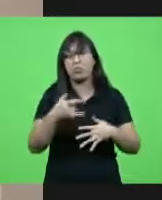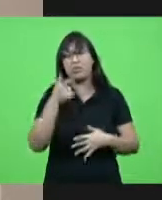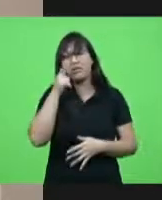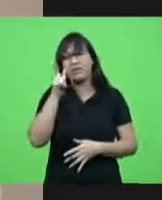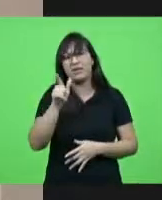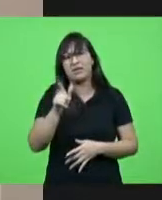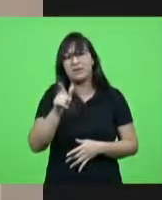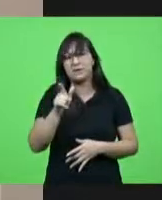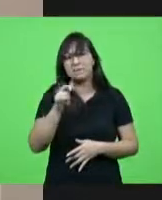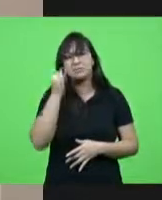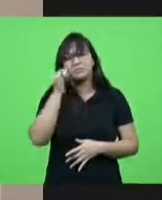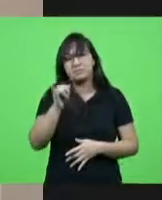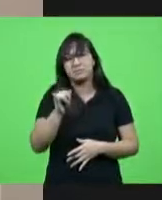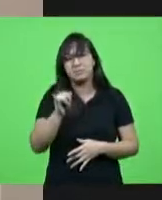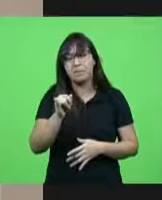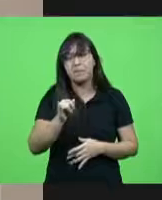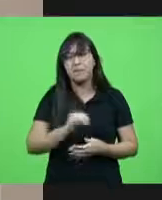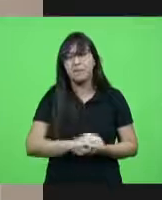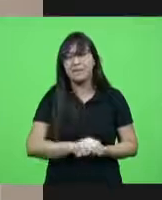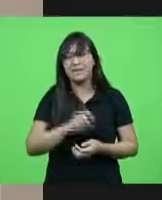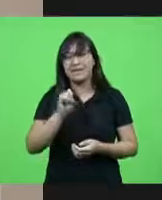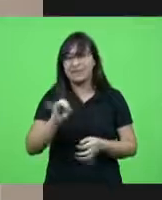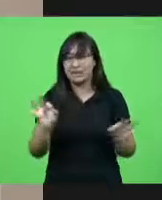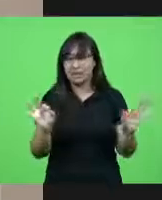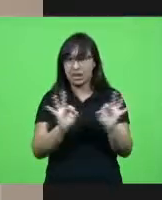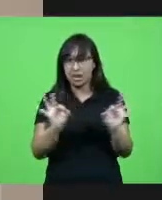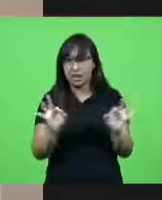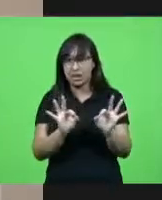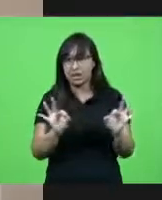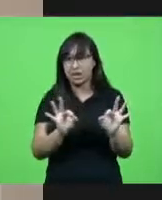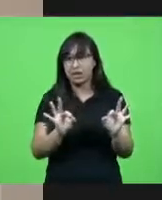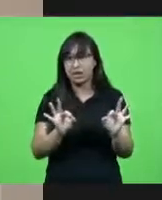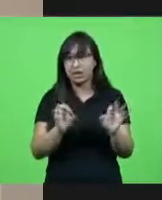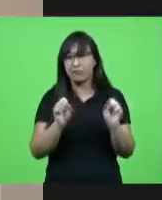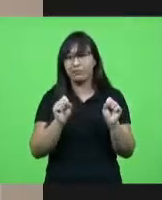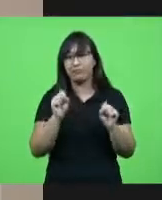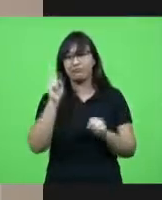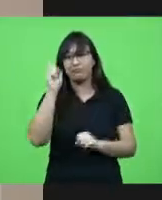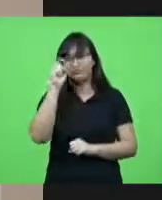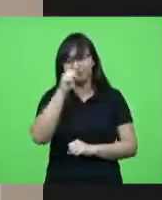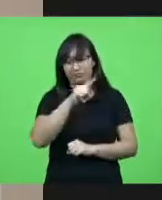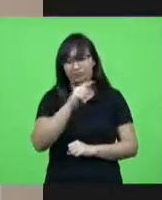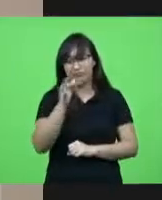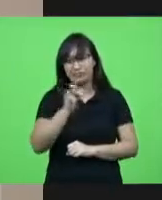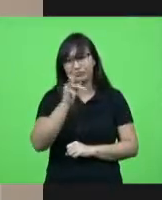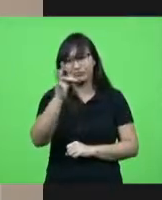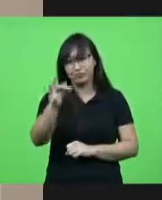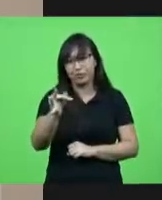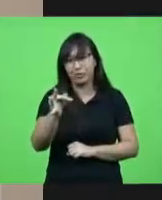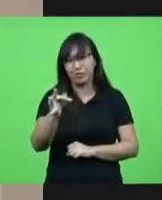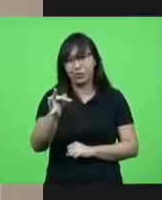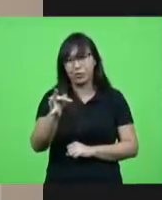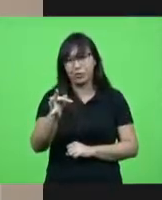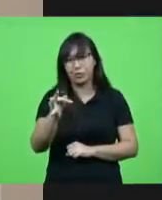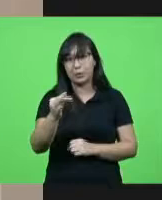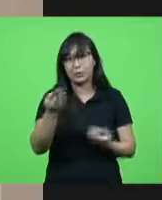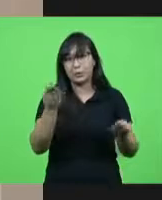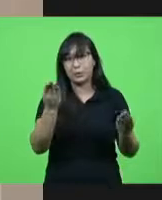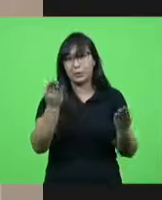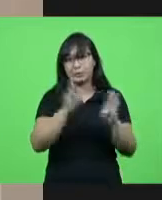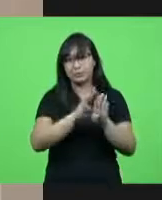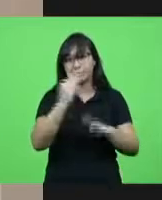porque sem essa contribuição de cada um de nós dificilmente nós não teremos que adotar medidas mais